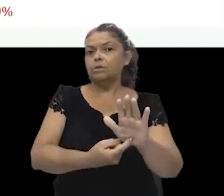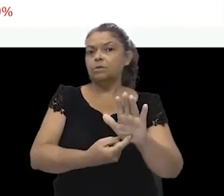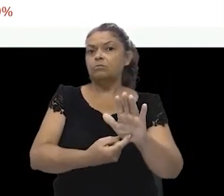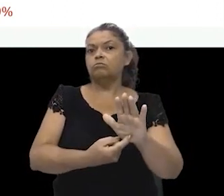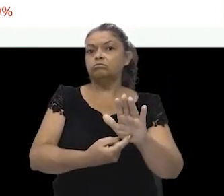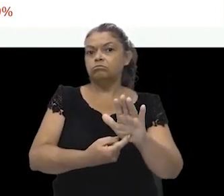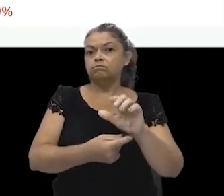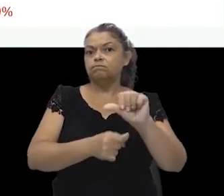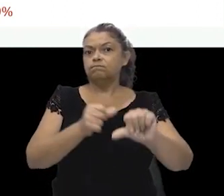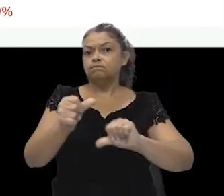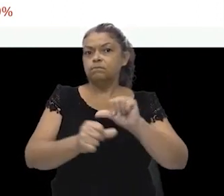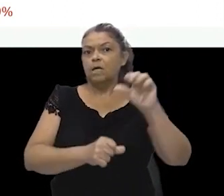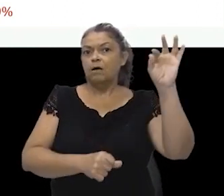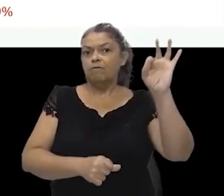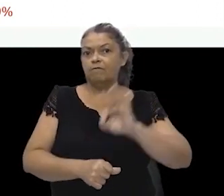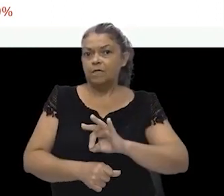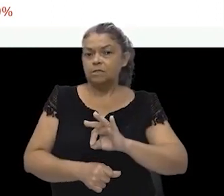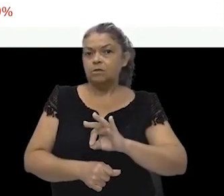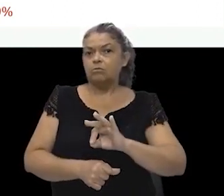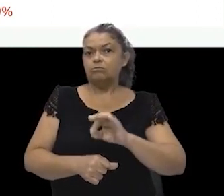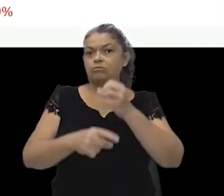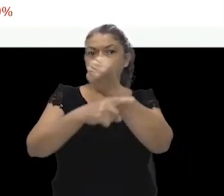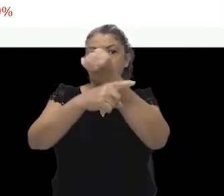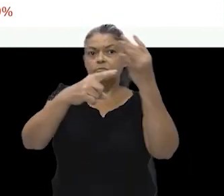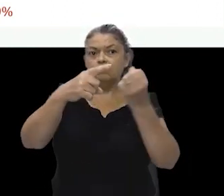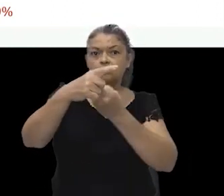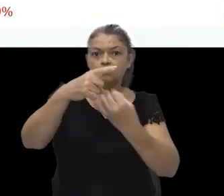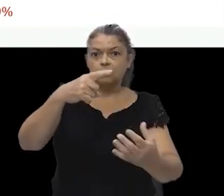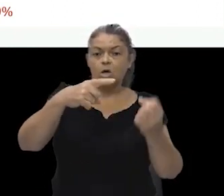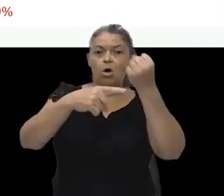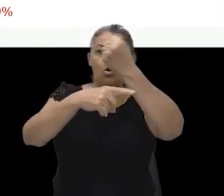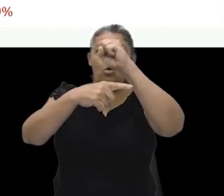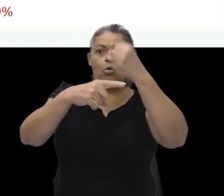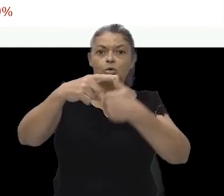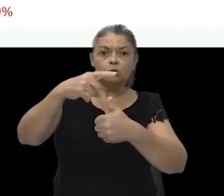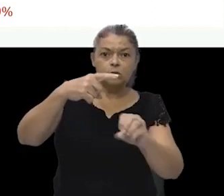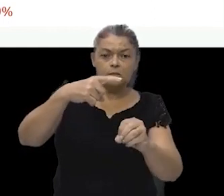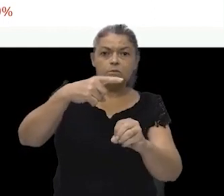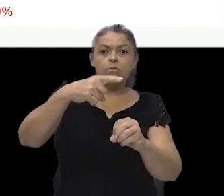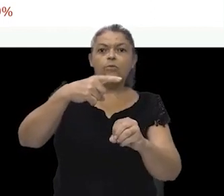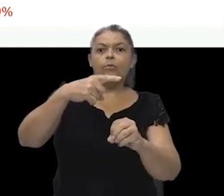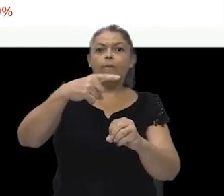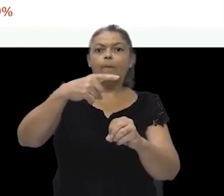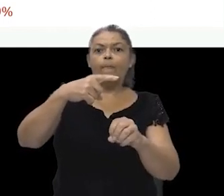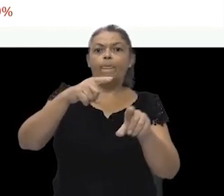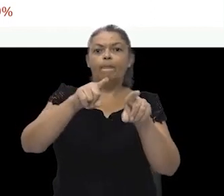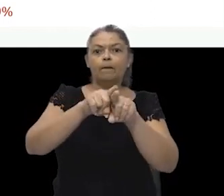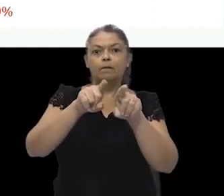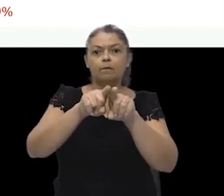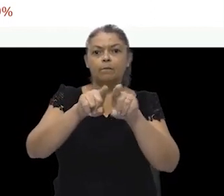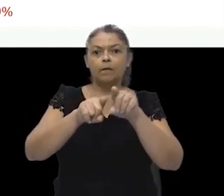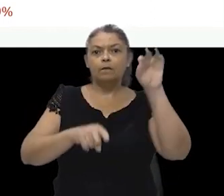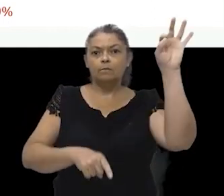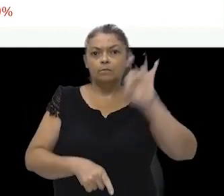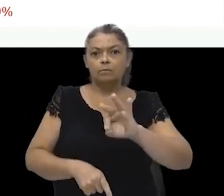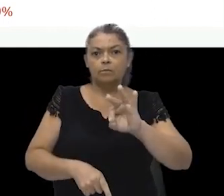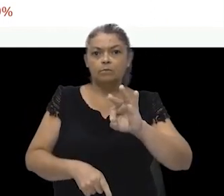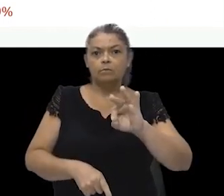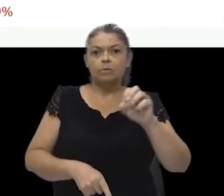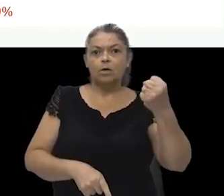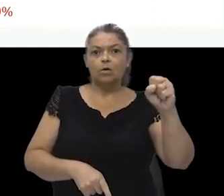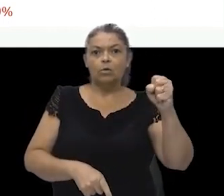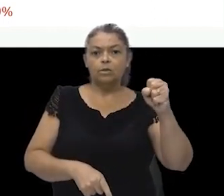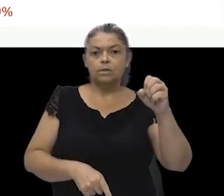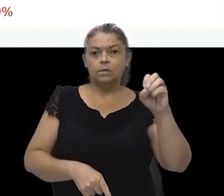forma de fração, 8 décimos. Em forma de números decimais, 8 décimos. E em forma de porcentagem, 80%.